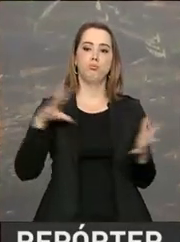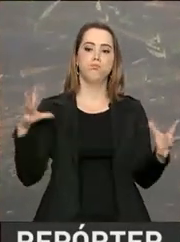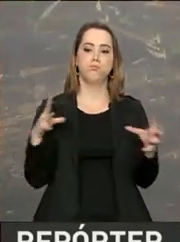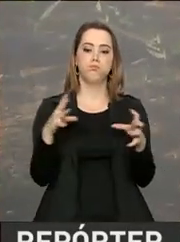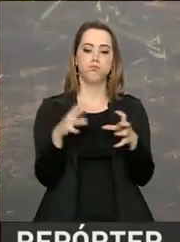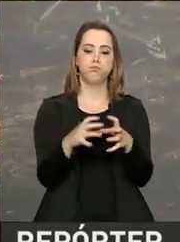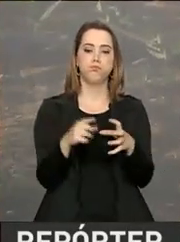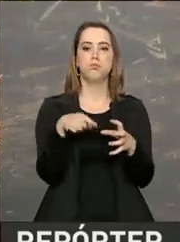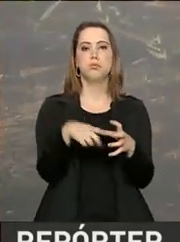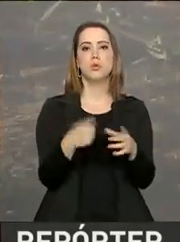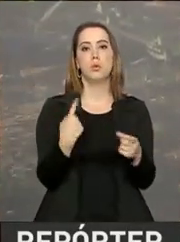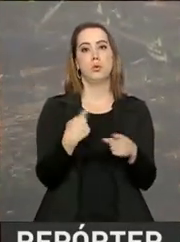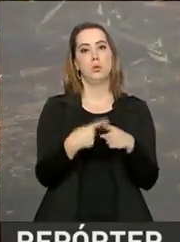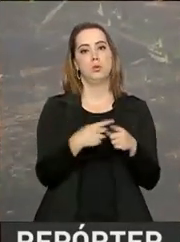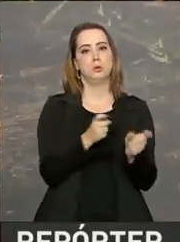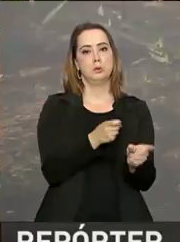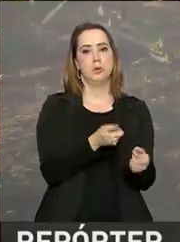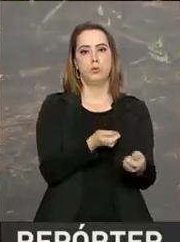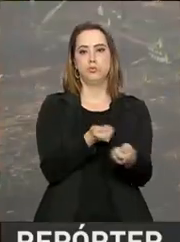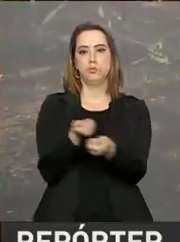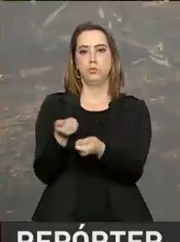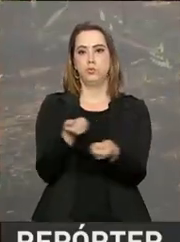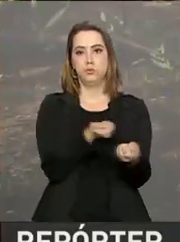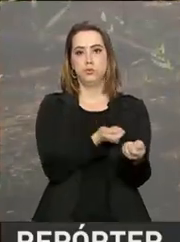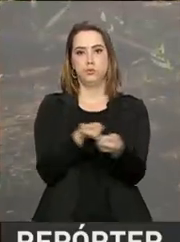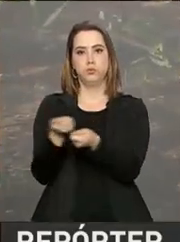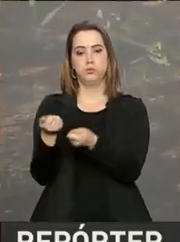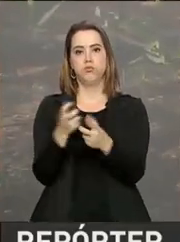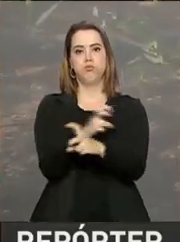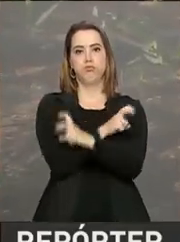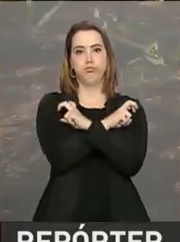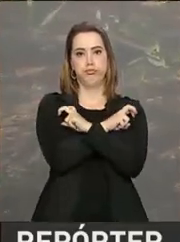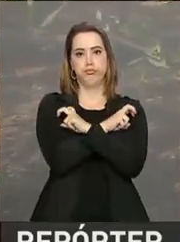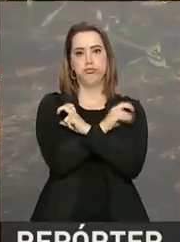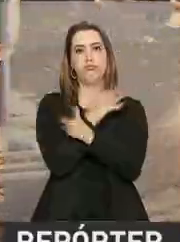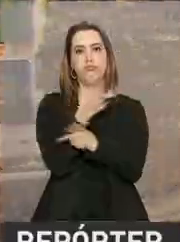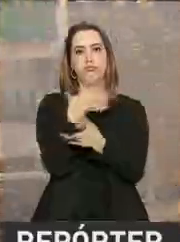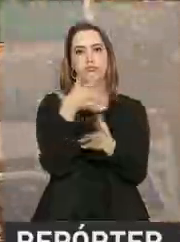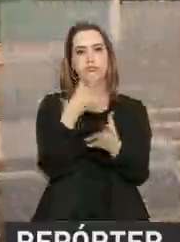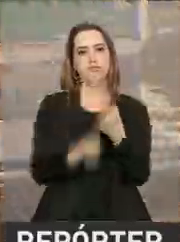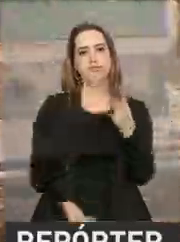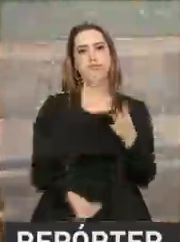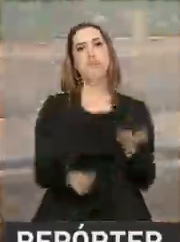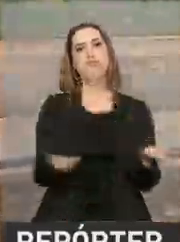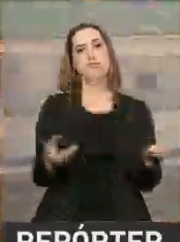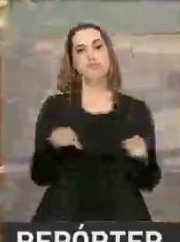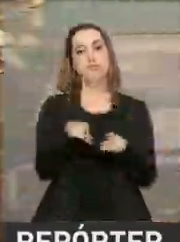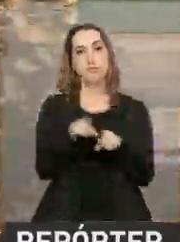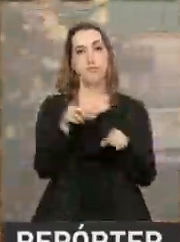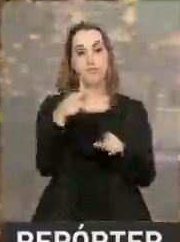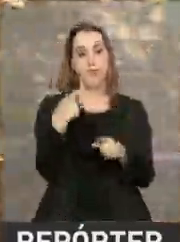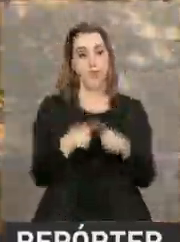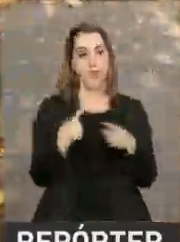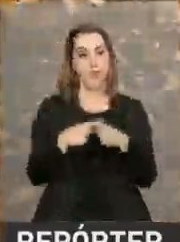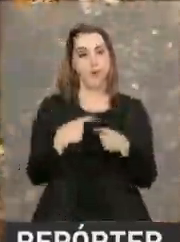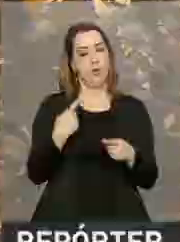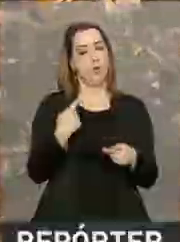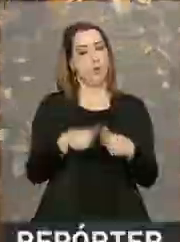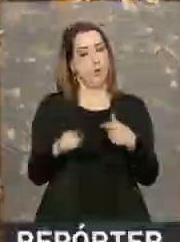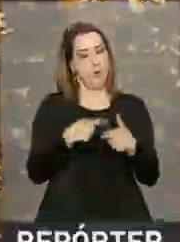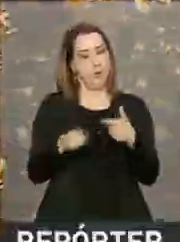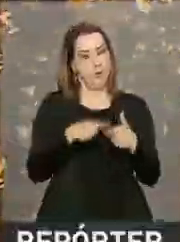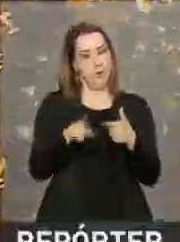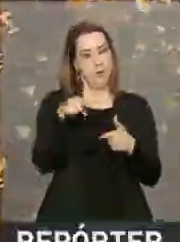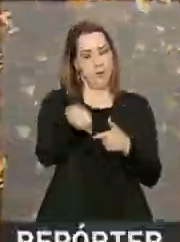agrícolas, agrotóxicos, é que está fazendo com que essas abelhas desapareçam. O risco de extinção de abelhas polinizadoras